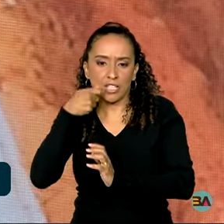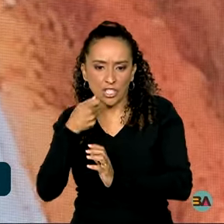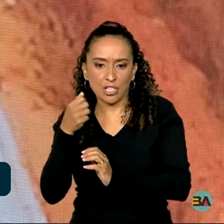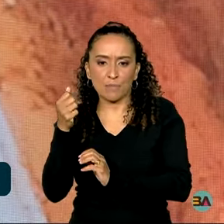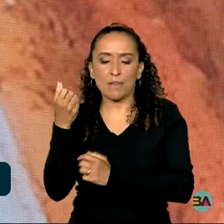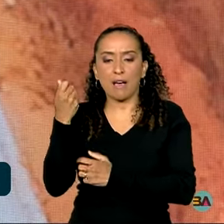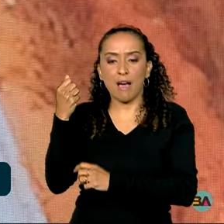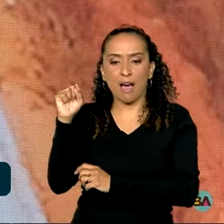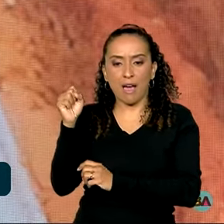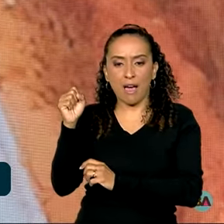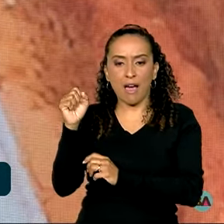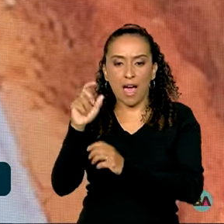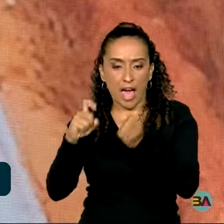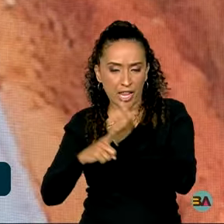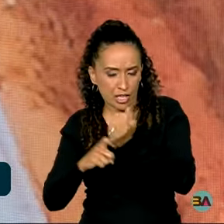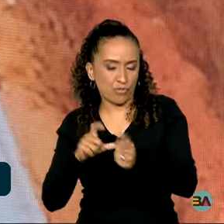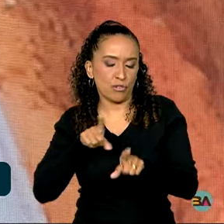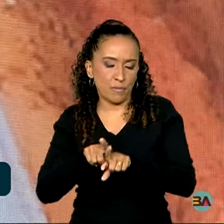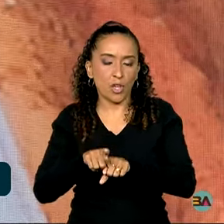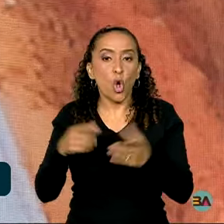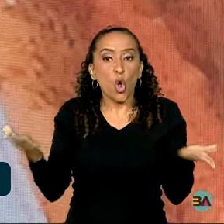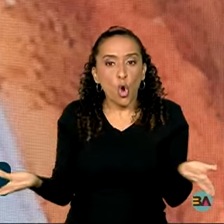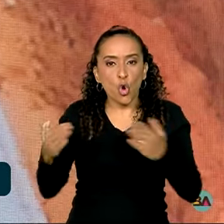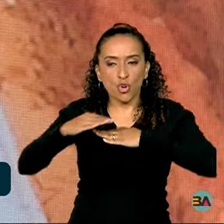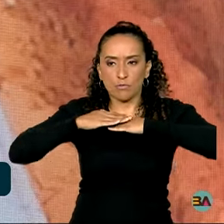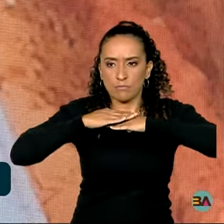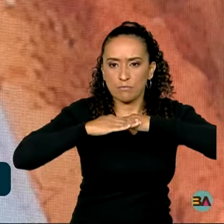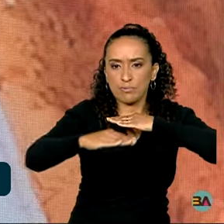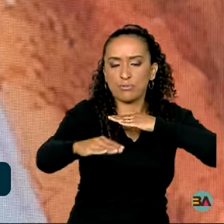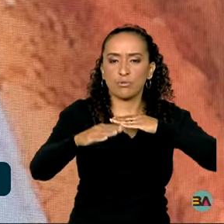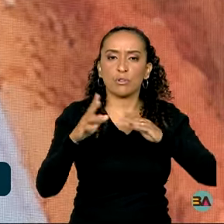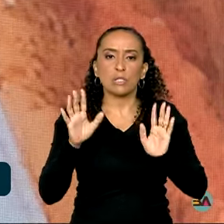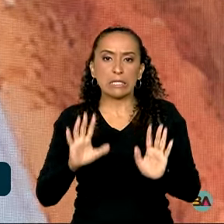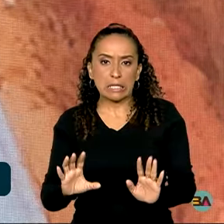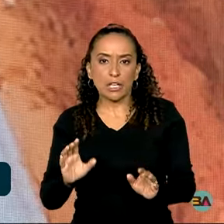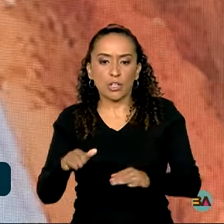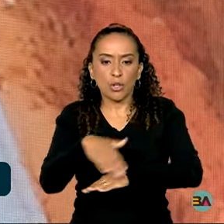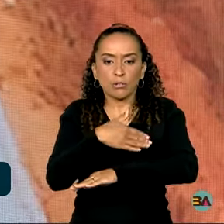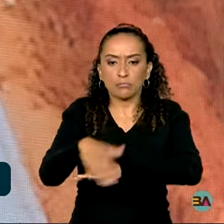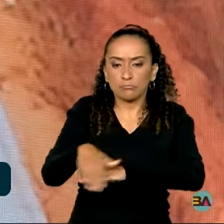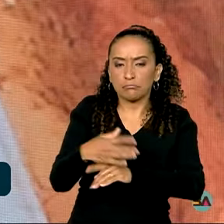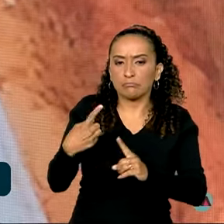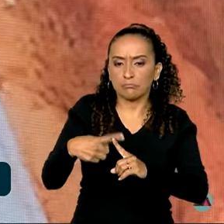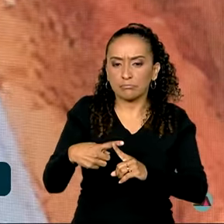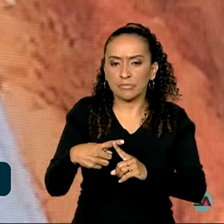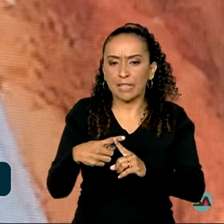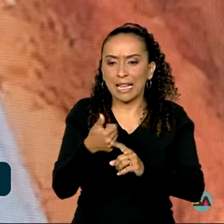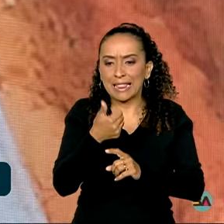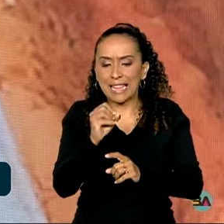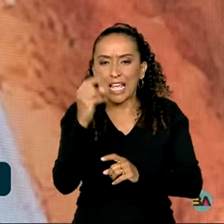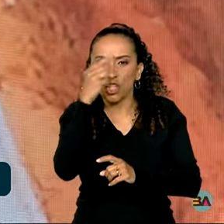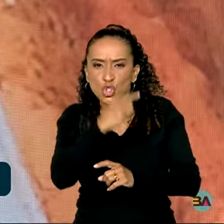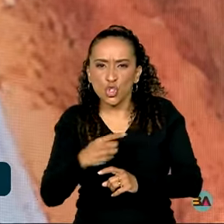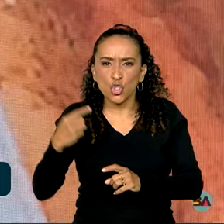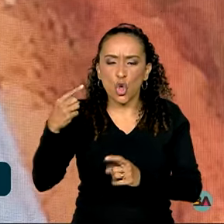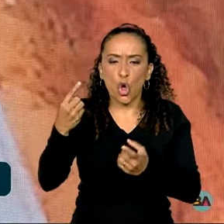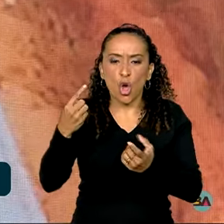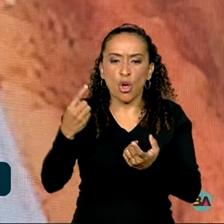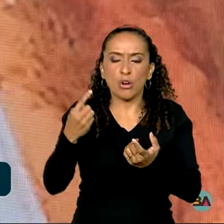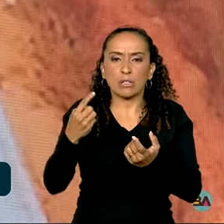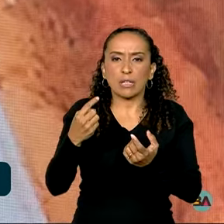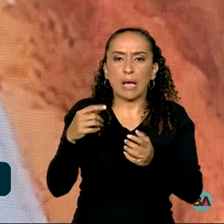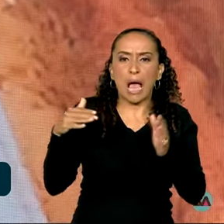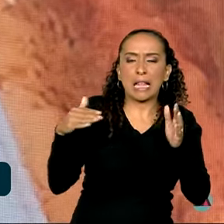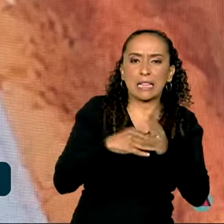de Aracaju. Hoje, com asfalto, Jaques, Rui e Jerônimo, são 10 horas e 30 para ir a